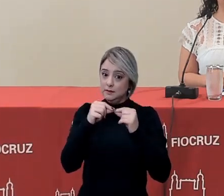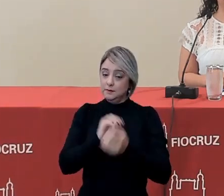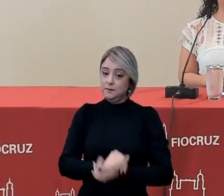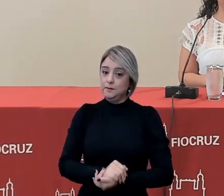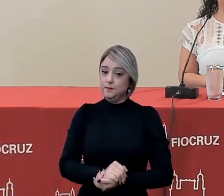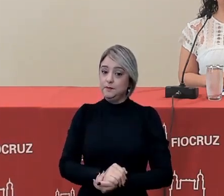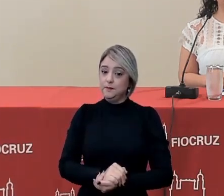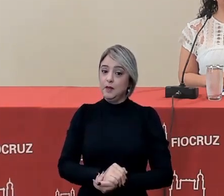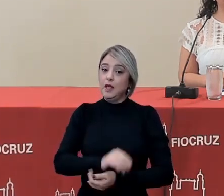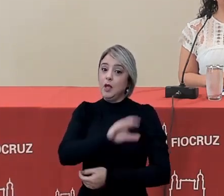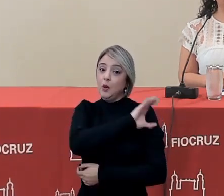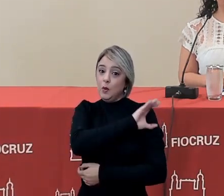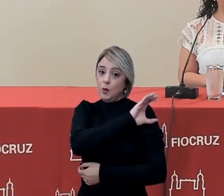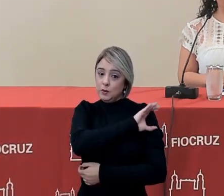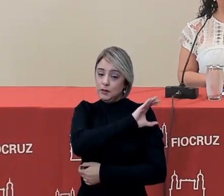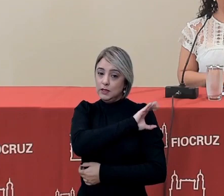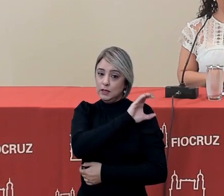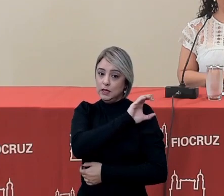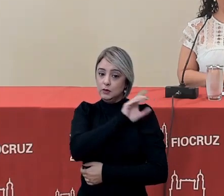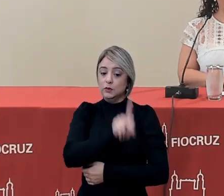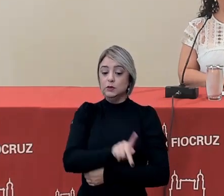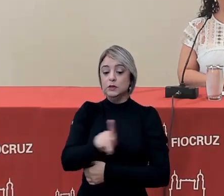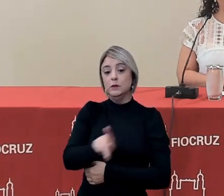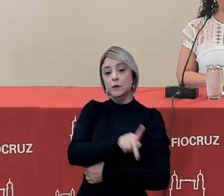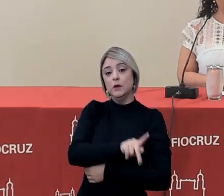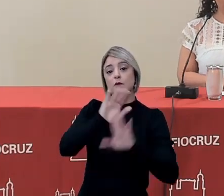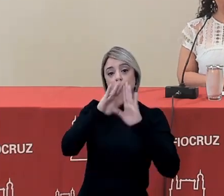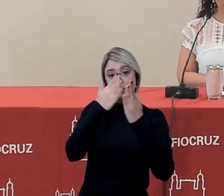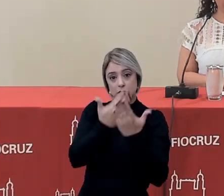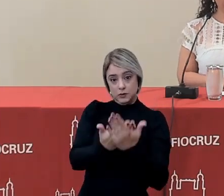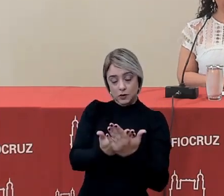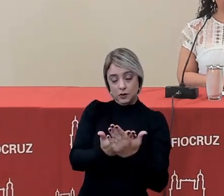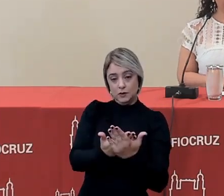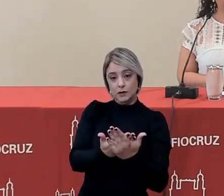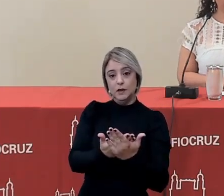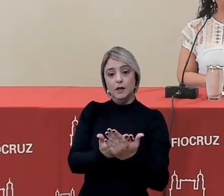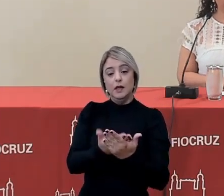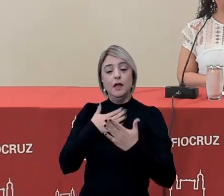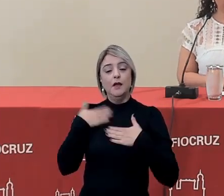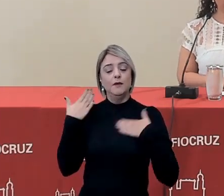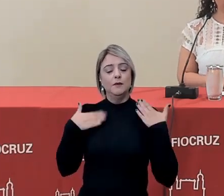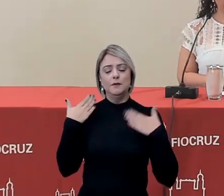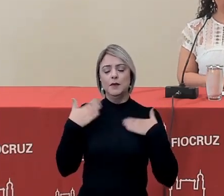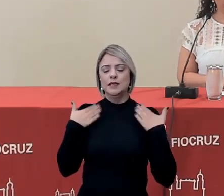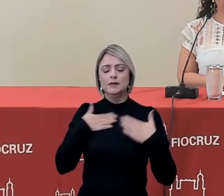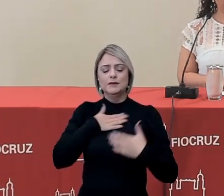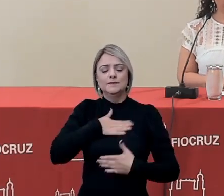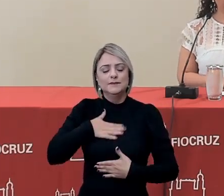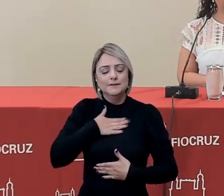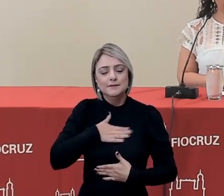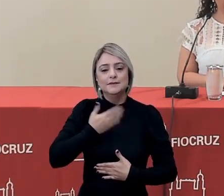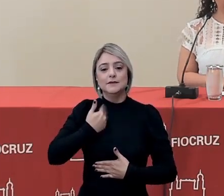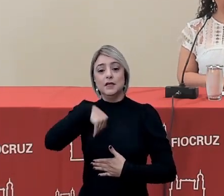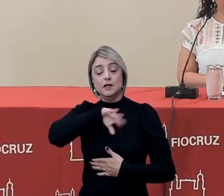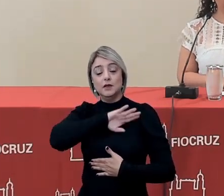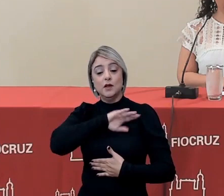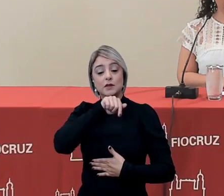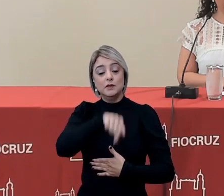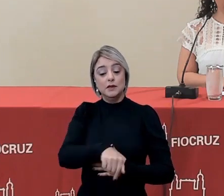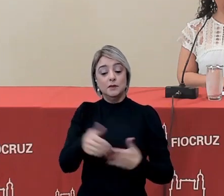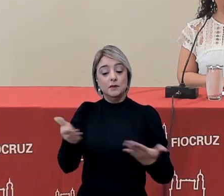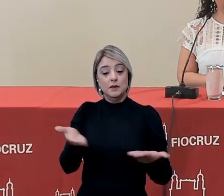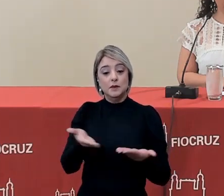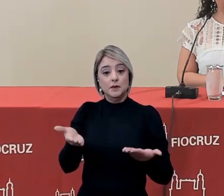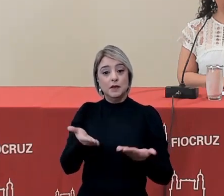coordenadores e docentes da escola. É imenso prazer que nós estamos